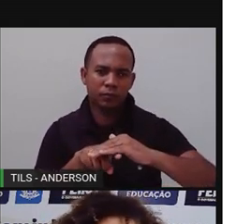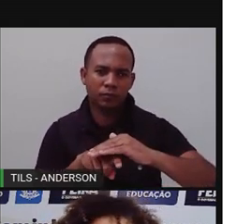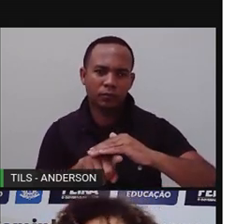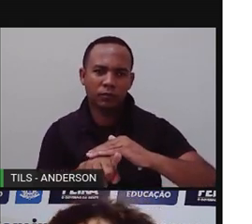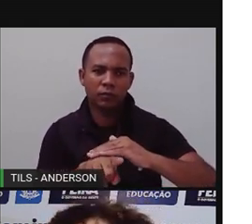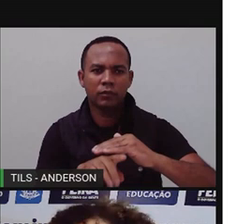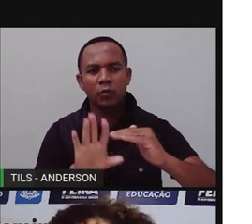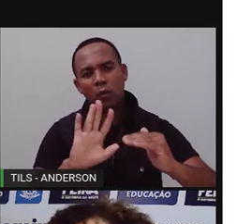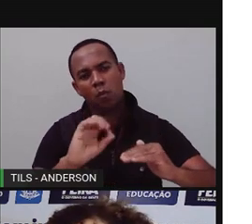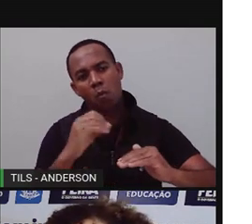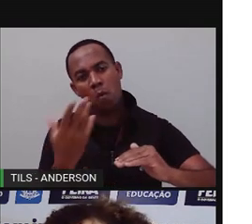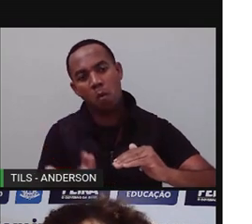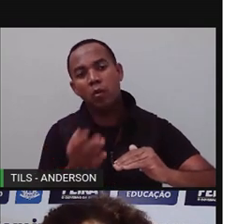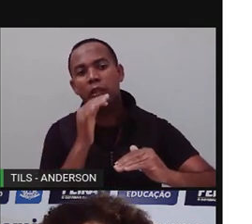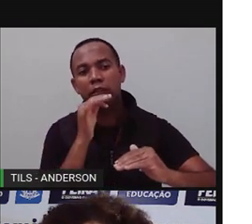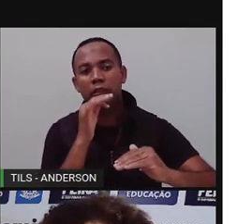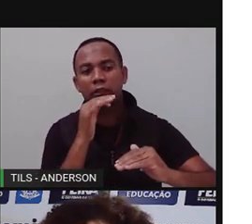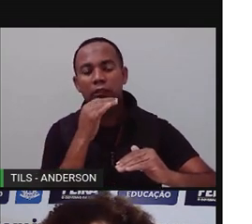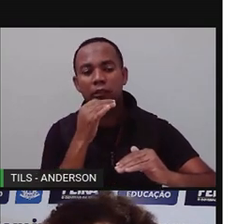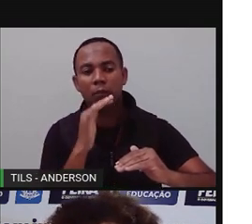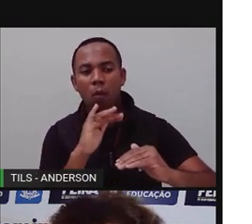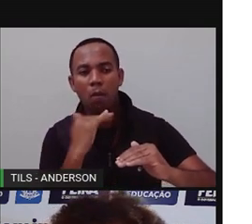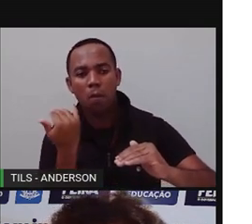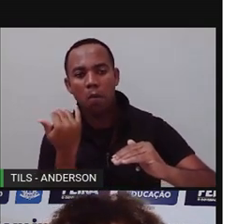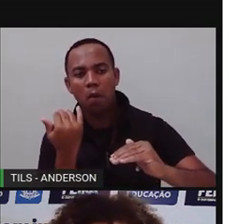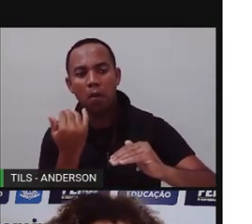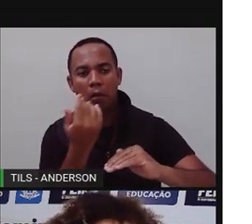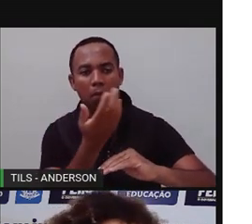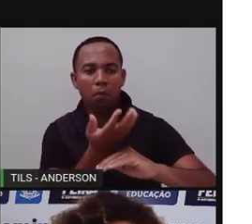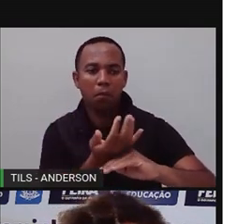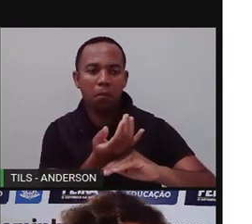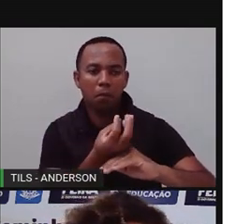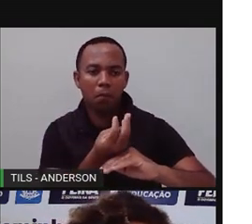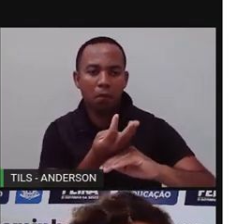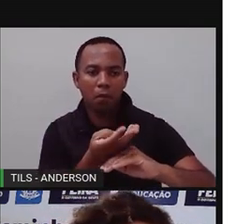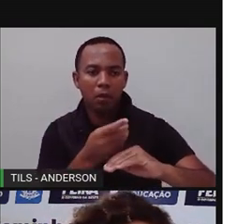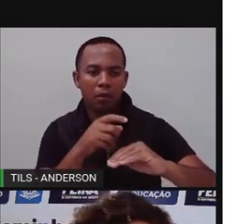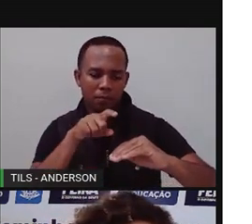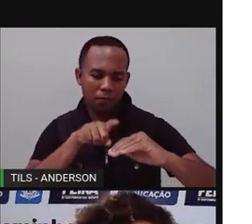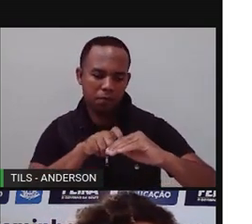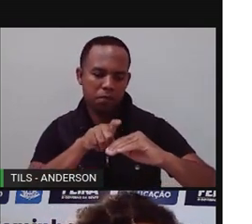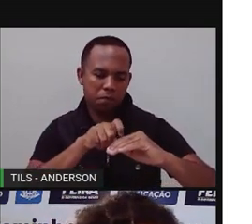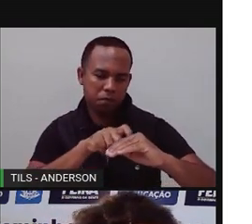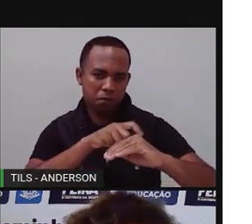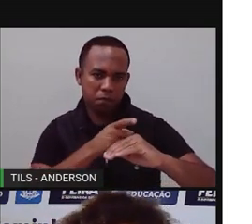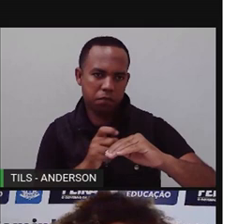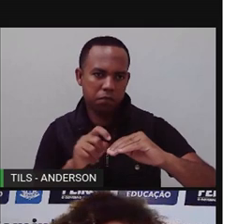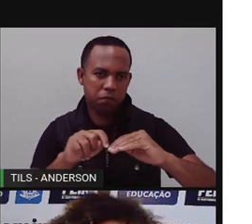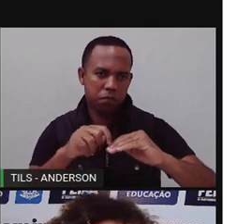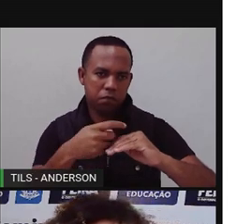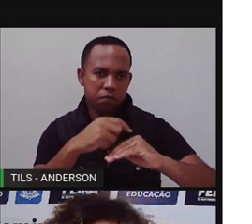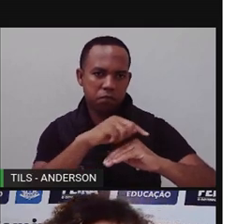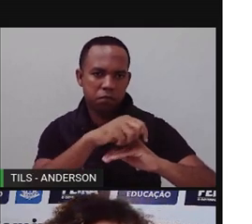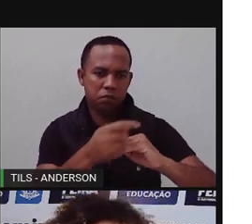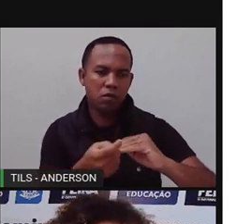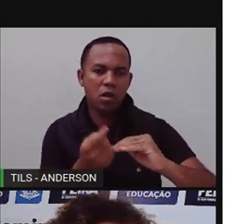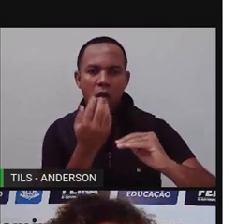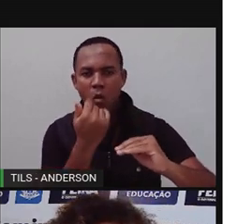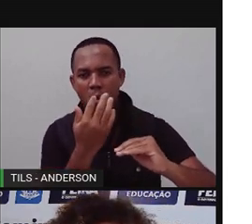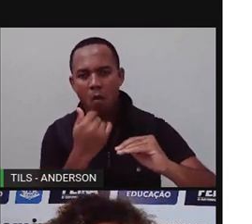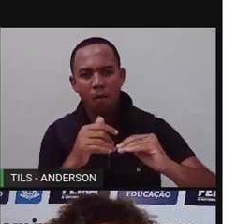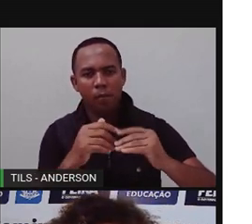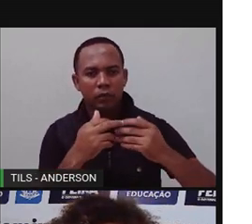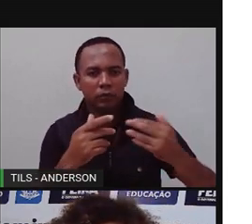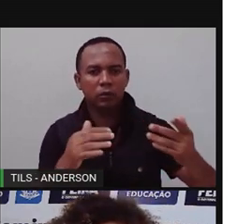acabam morrendo, que chegam no estágio da morte e eles se alimentam, né? E aí fazem a decomposição. Lembram de um